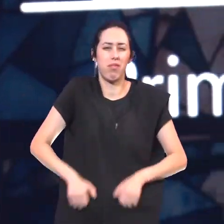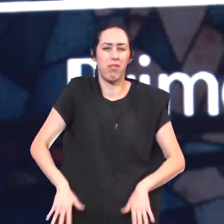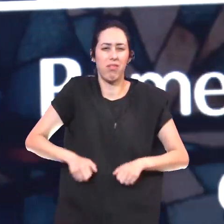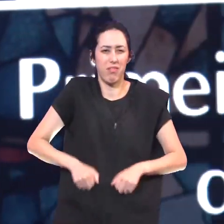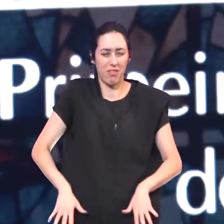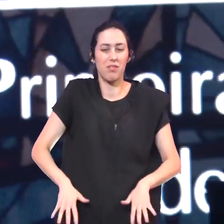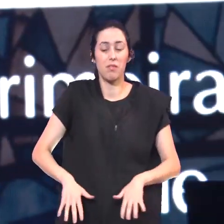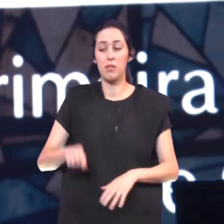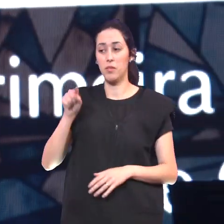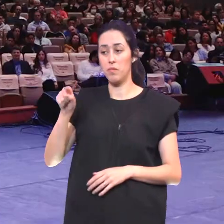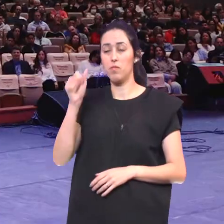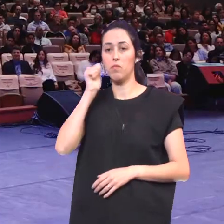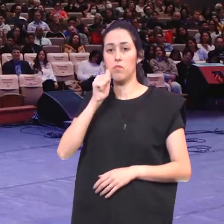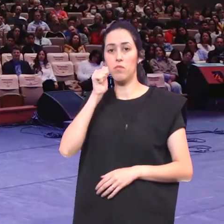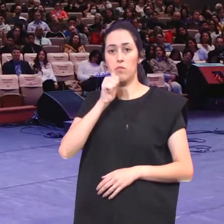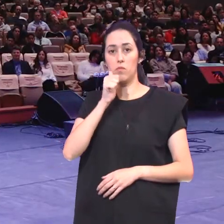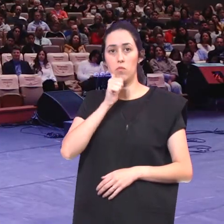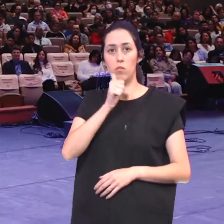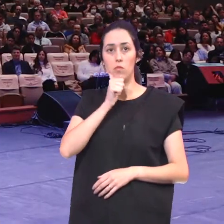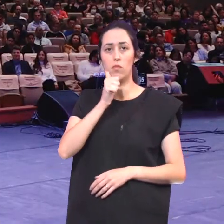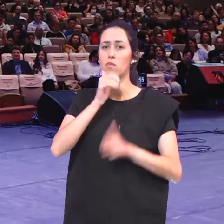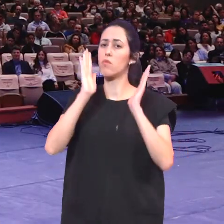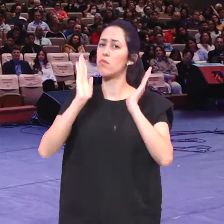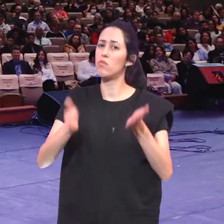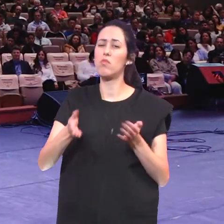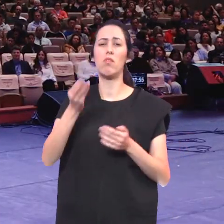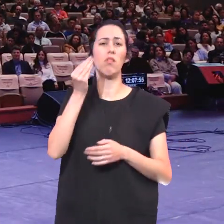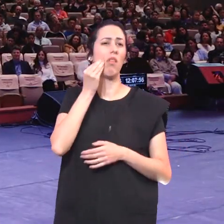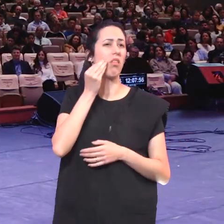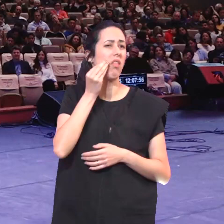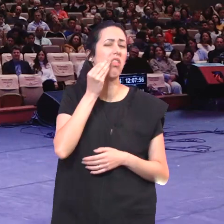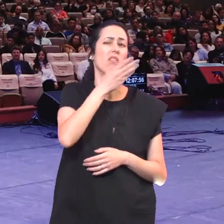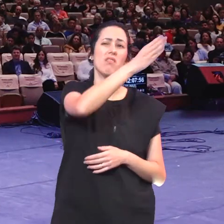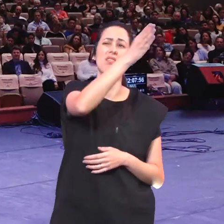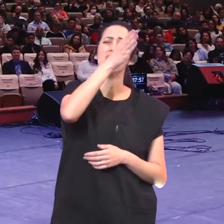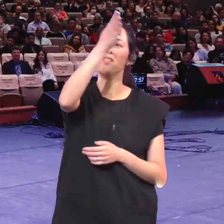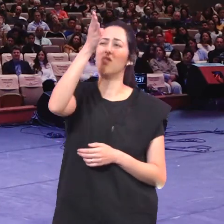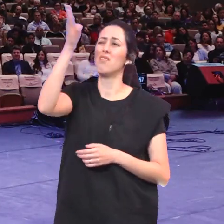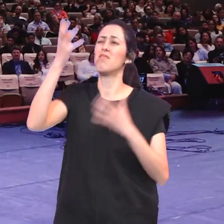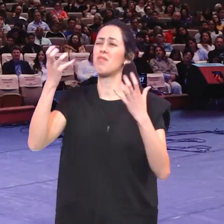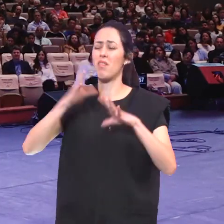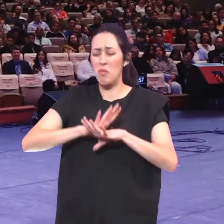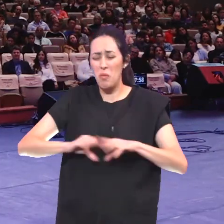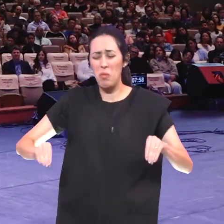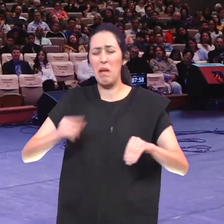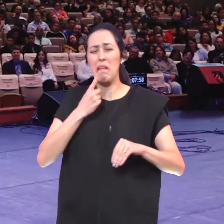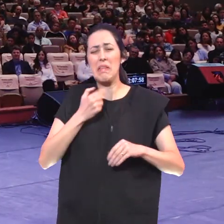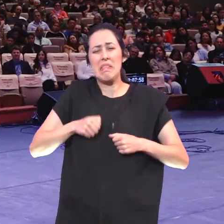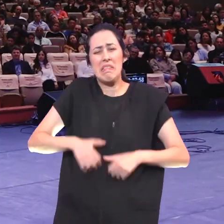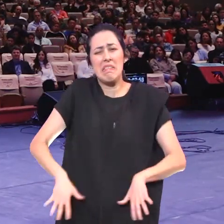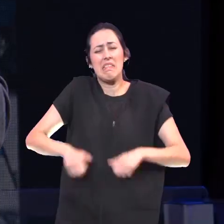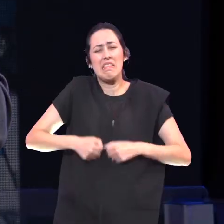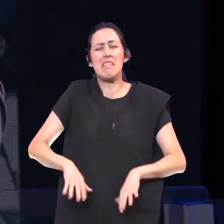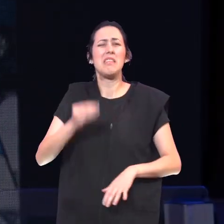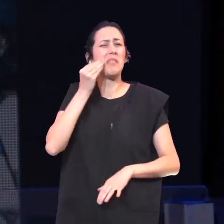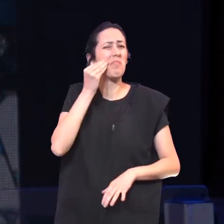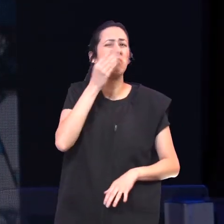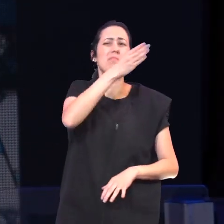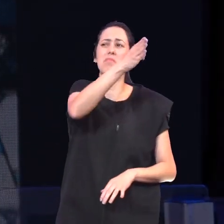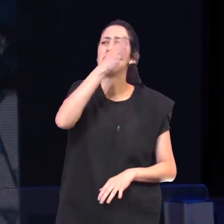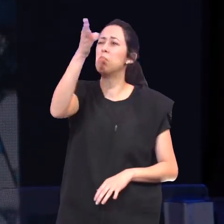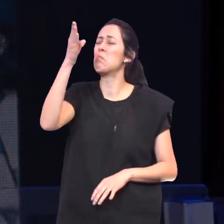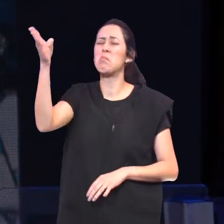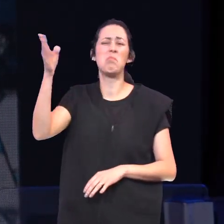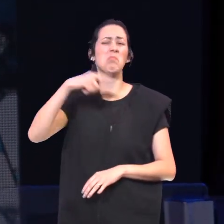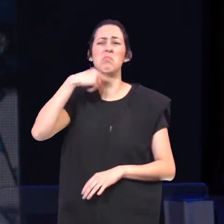E ela já tinha Tentado de tudo Pra vencer Aquele sangramento Mas nada resolvia